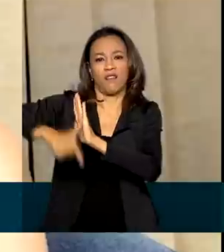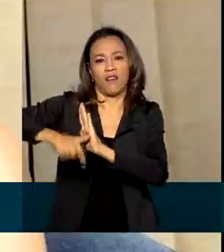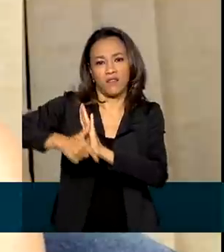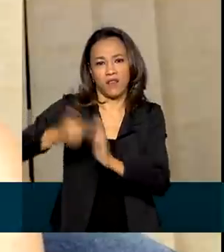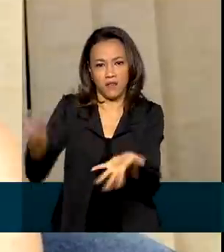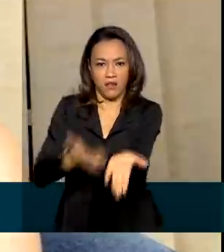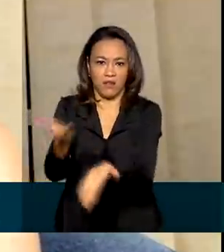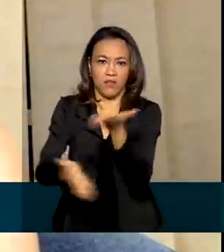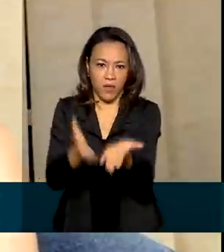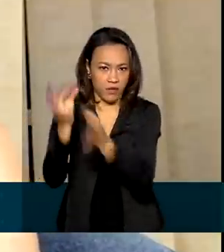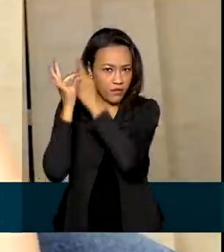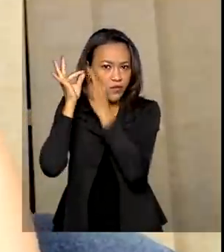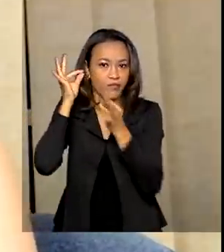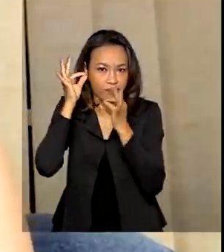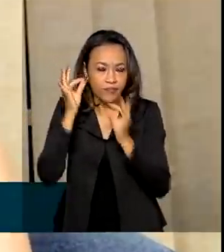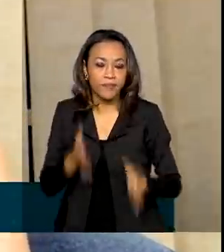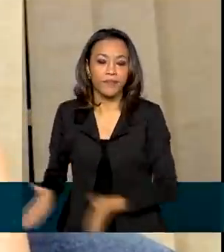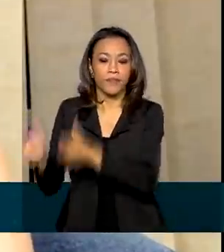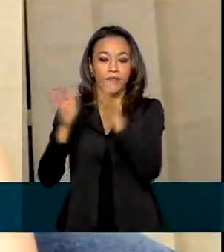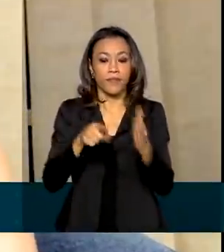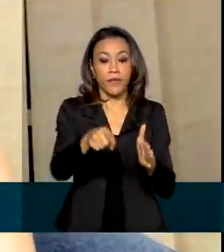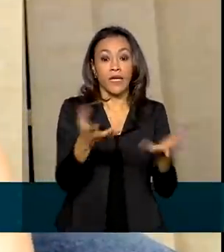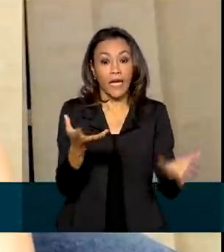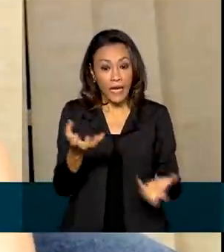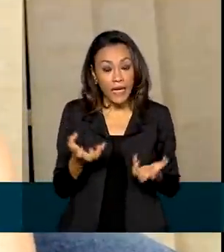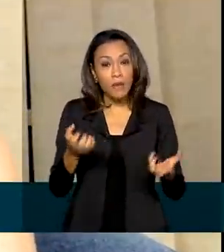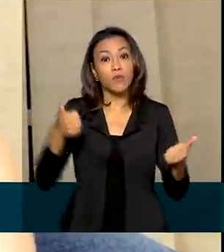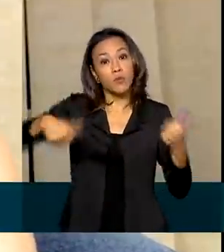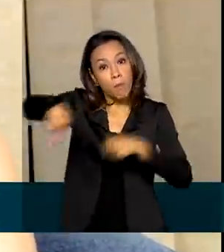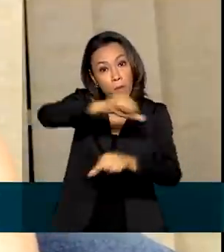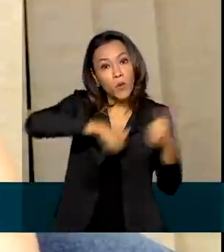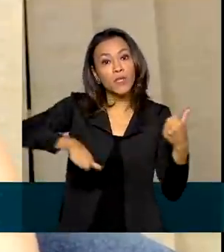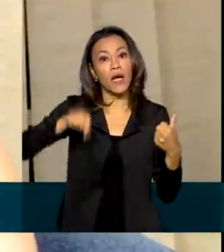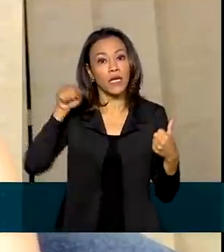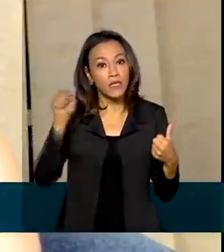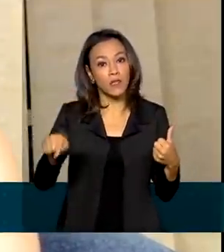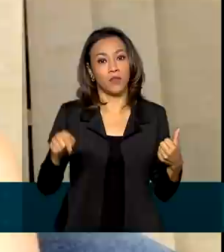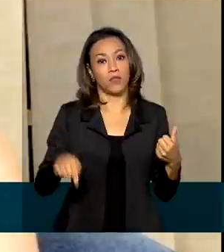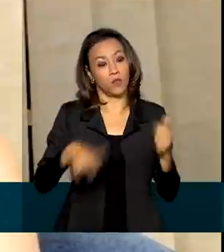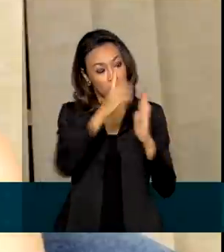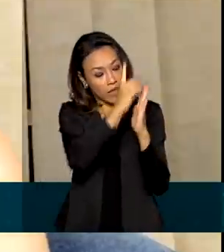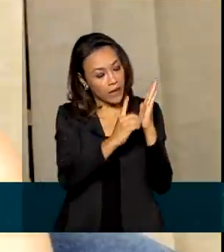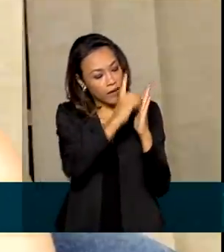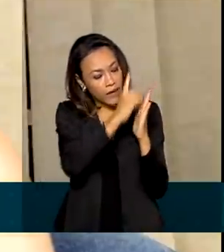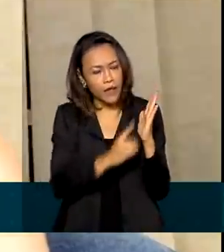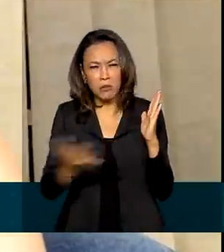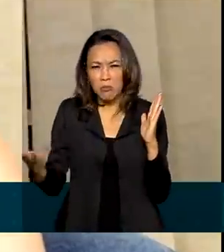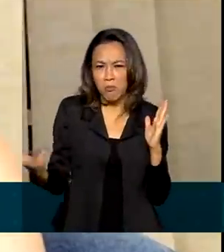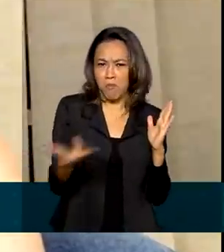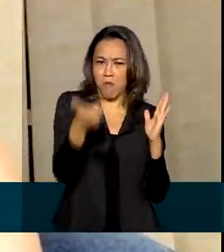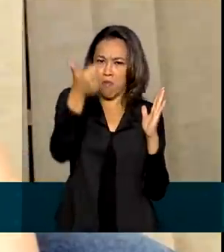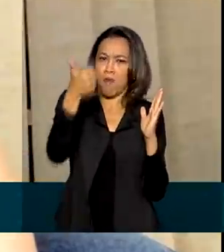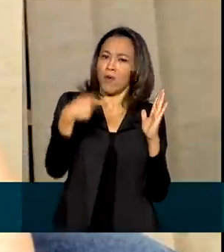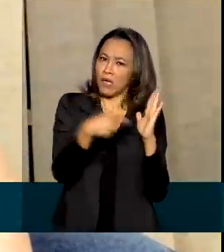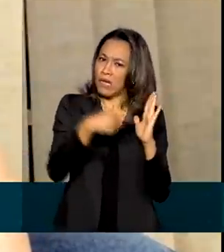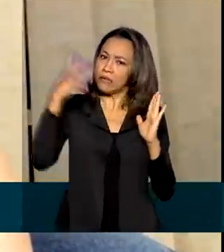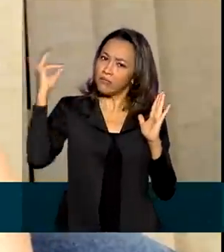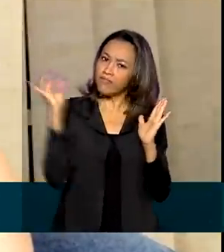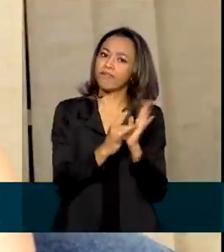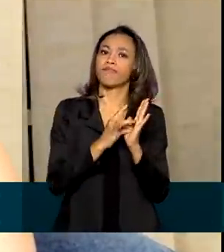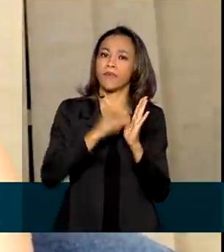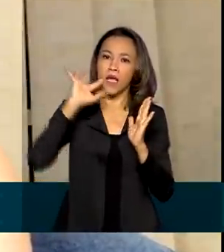queremos mudar essa realidade para ter um decreto mais eficiente e efetivo, que realmente